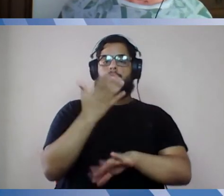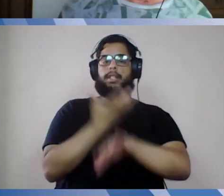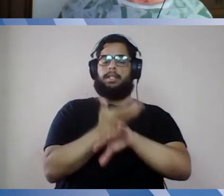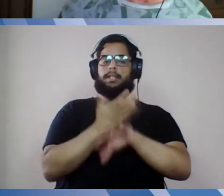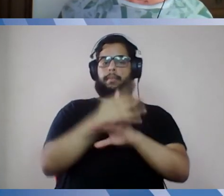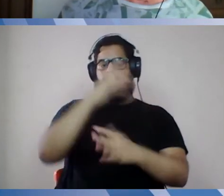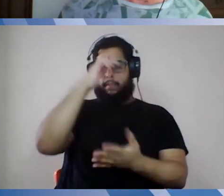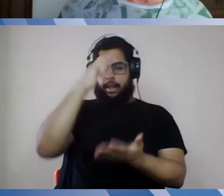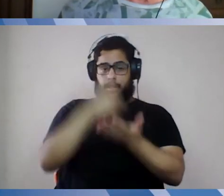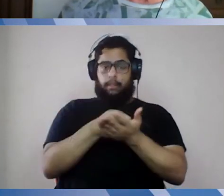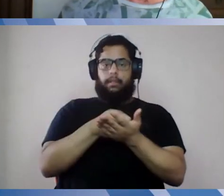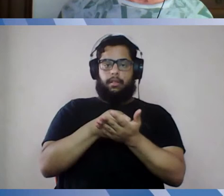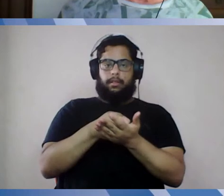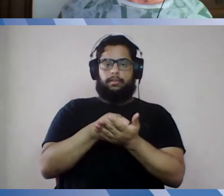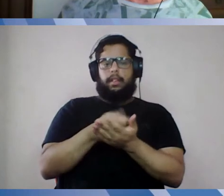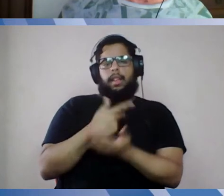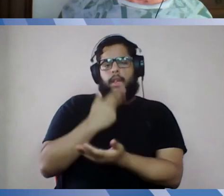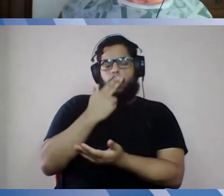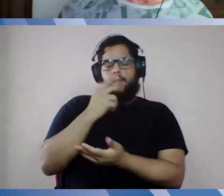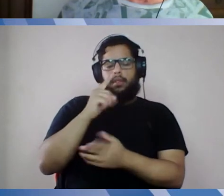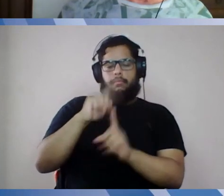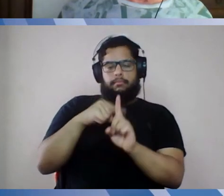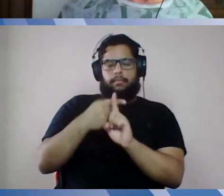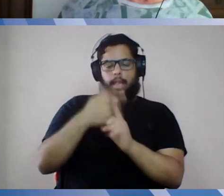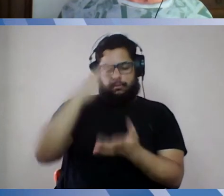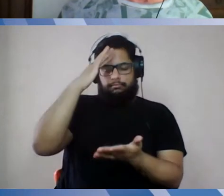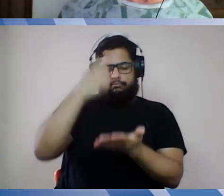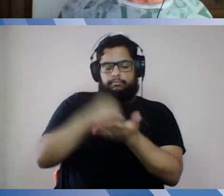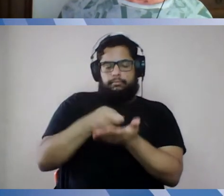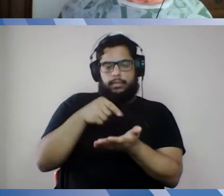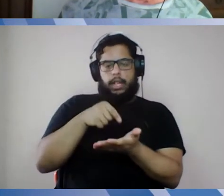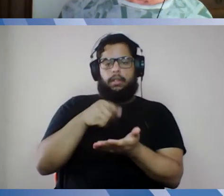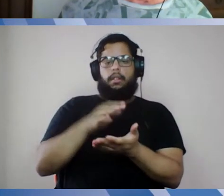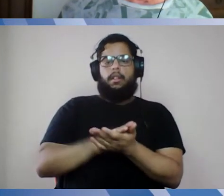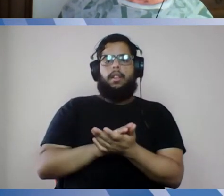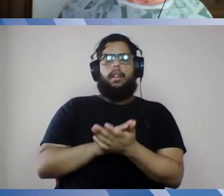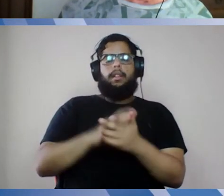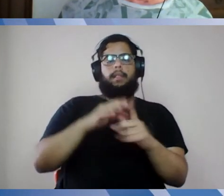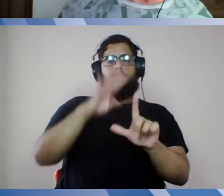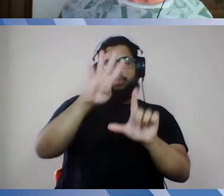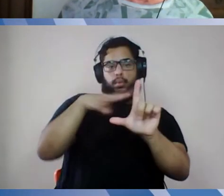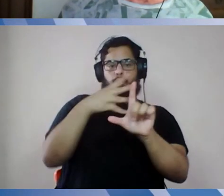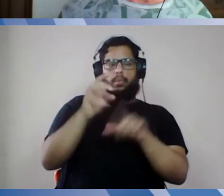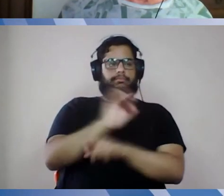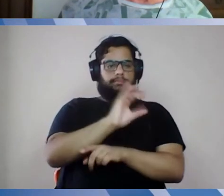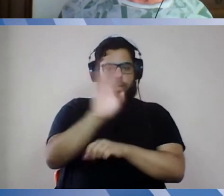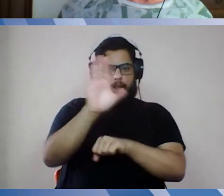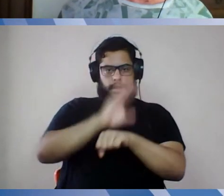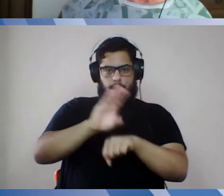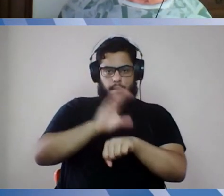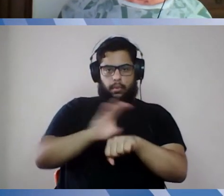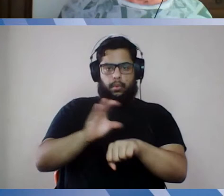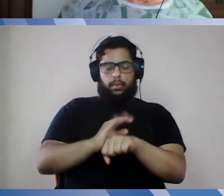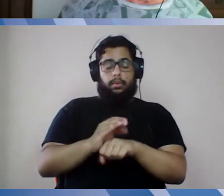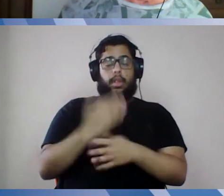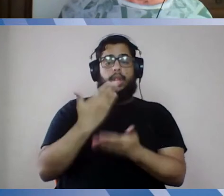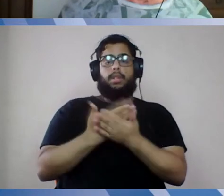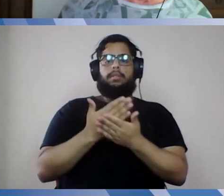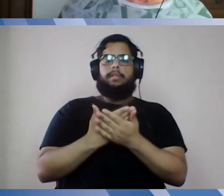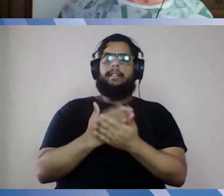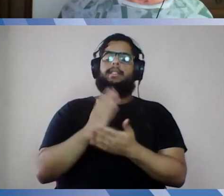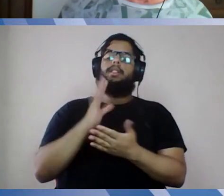obrigatórias, entendo que esse é o acréscimo, principalmente, né, da matriz curricular de cada curso, estudantes regularmente